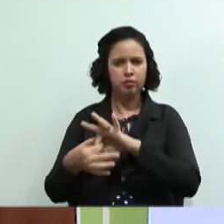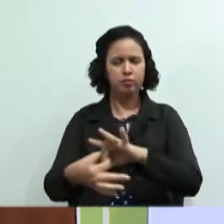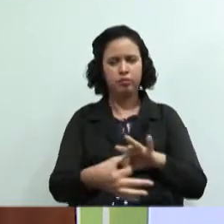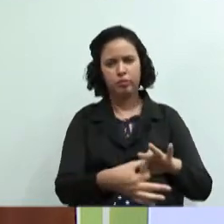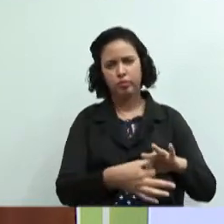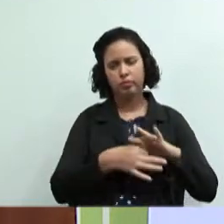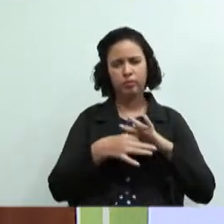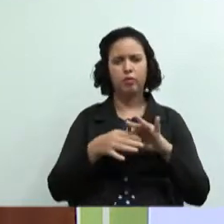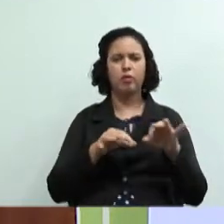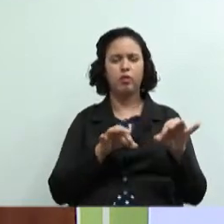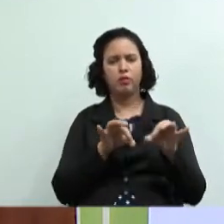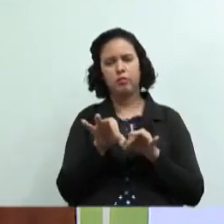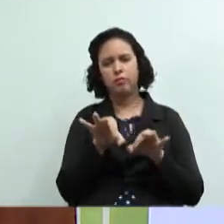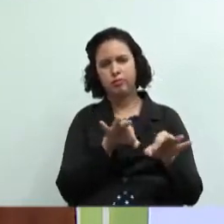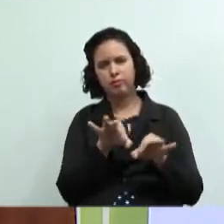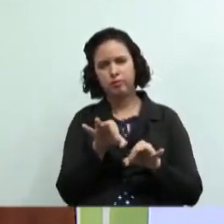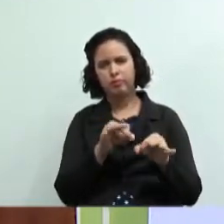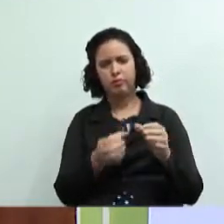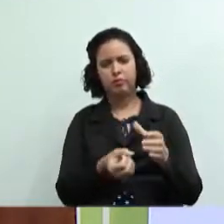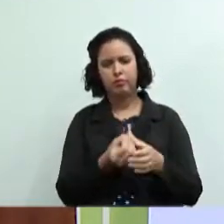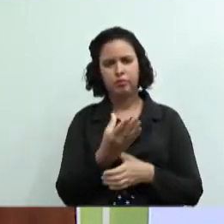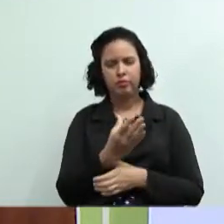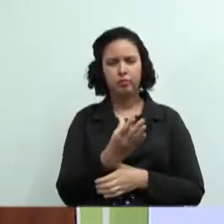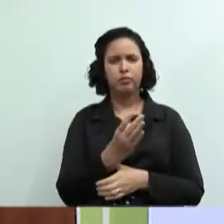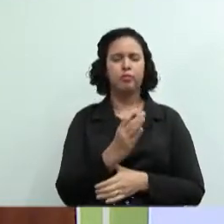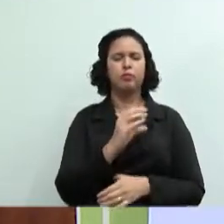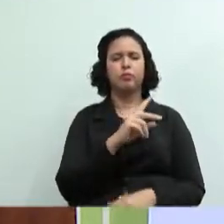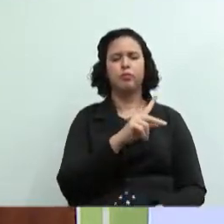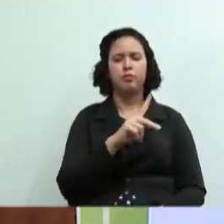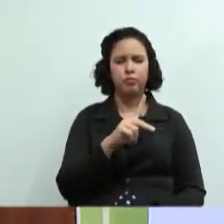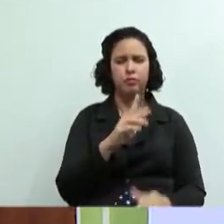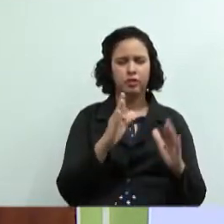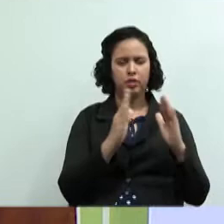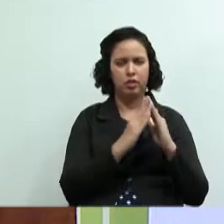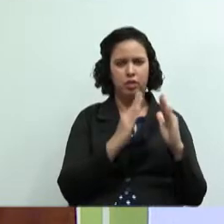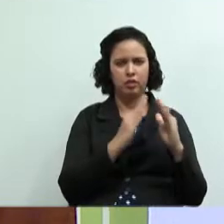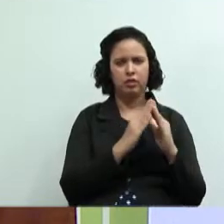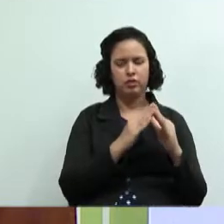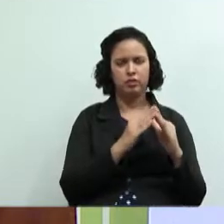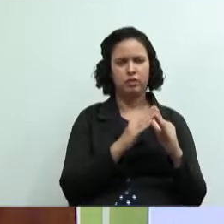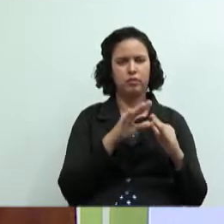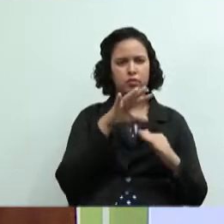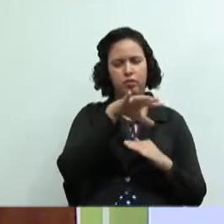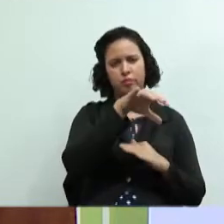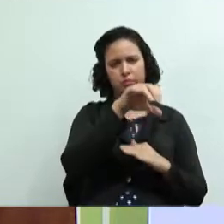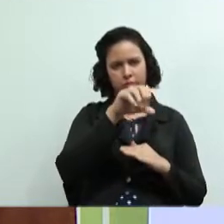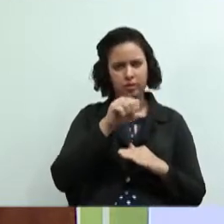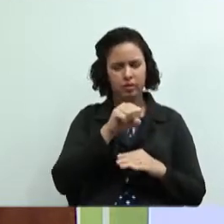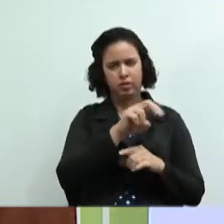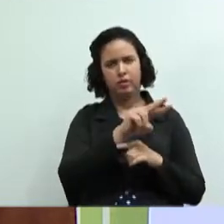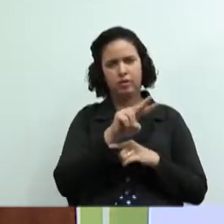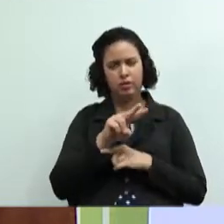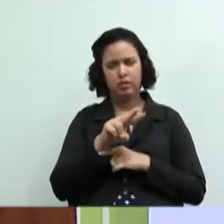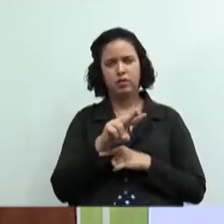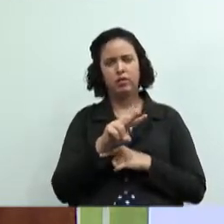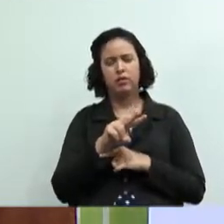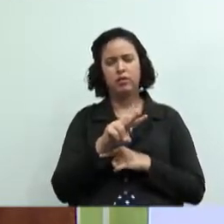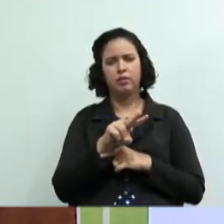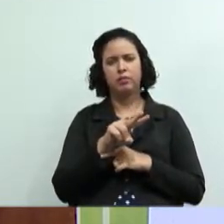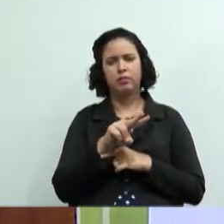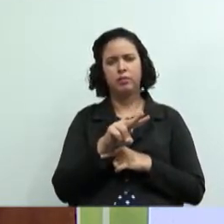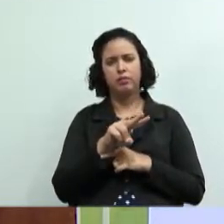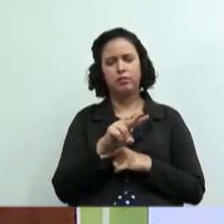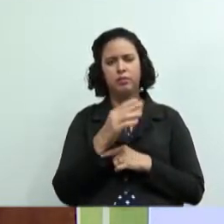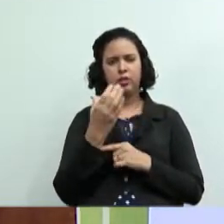coletivamente em cooperativas a cooperativa habitacional vai pegar um crédito na cooperativa de crédito e vai contratar os